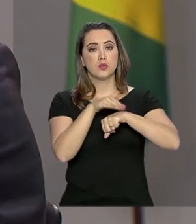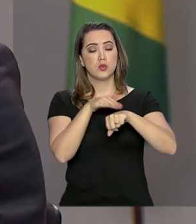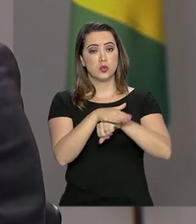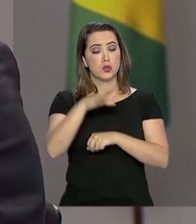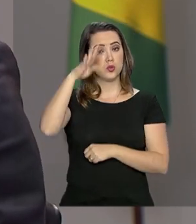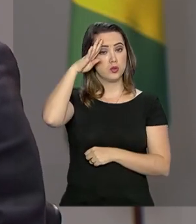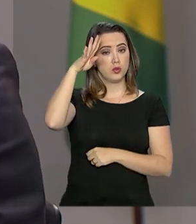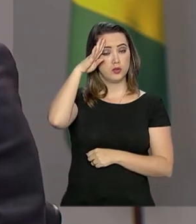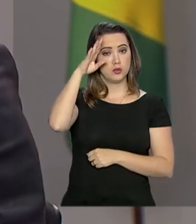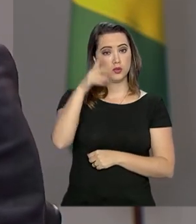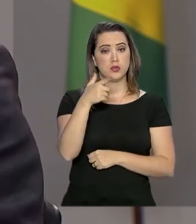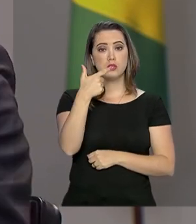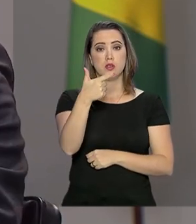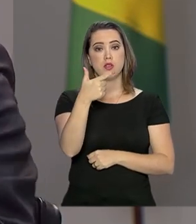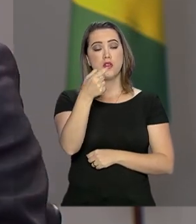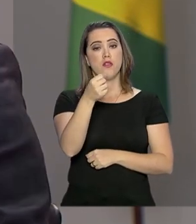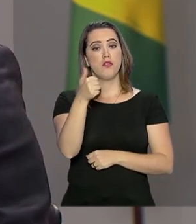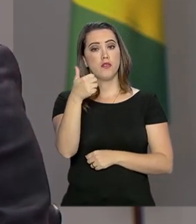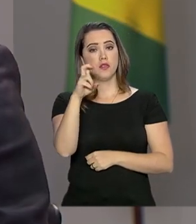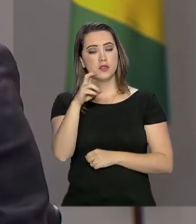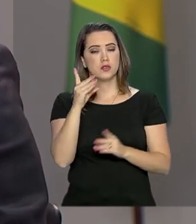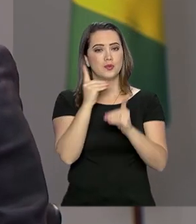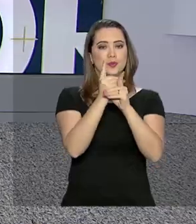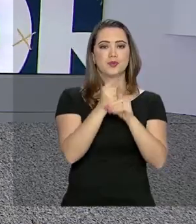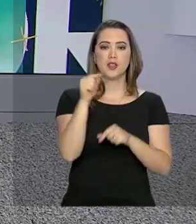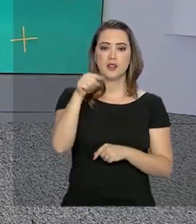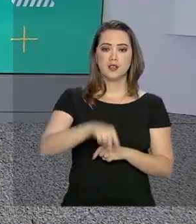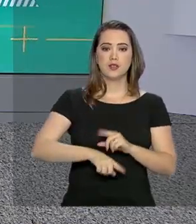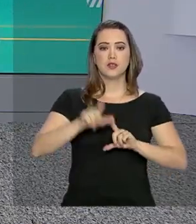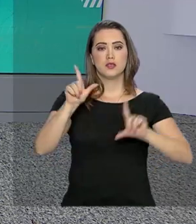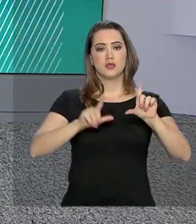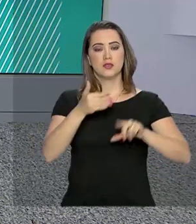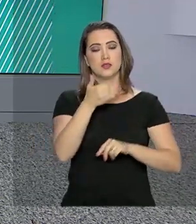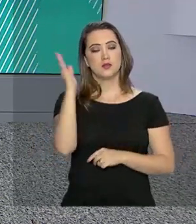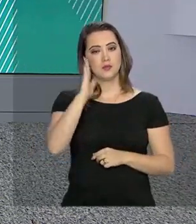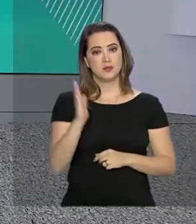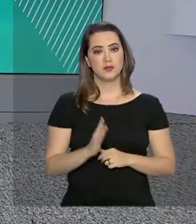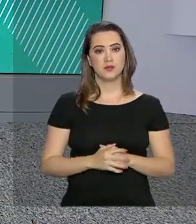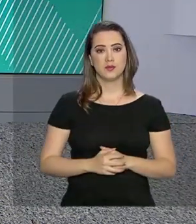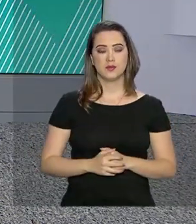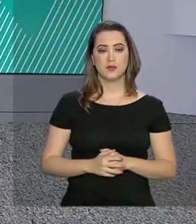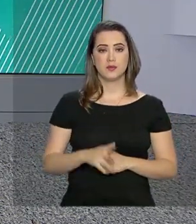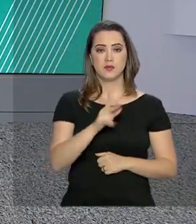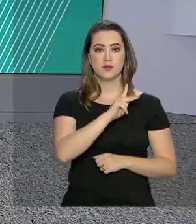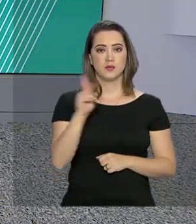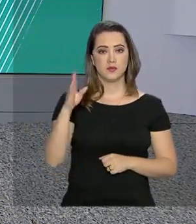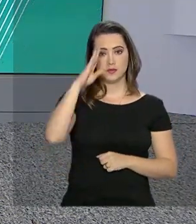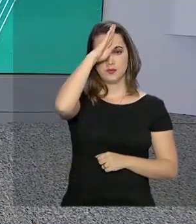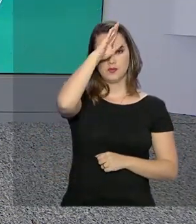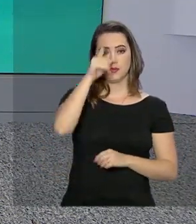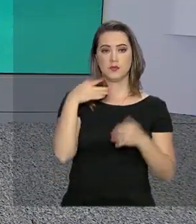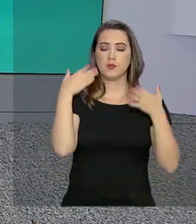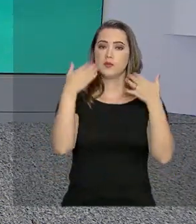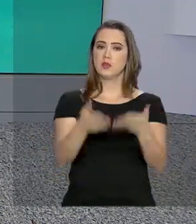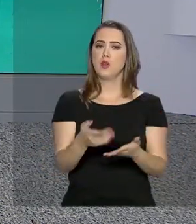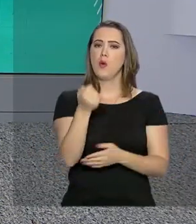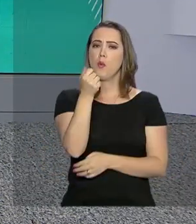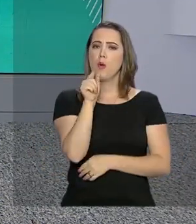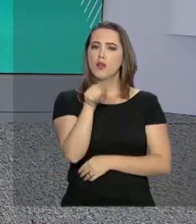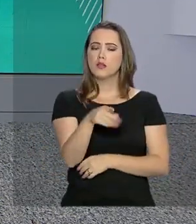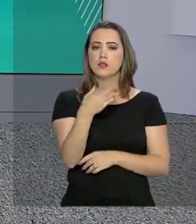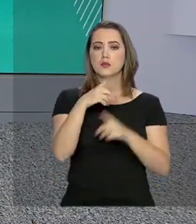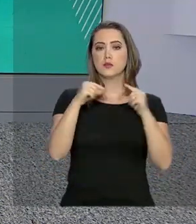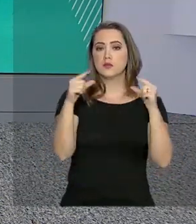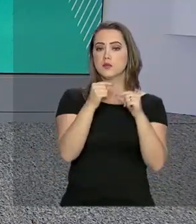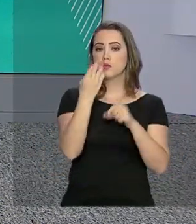quarta-feira, 20h15, a gente se encontra aqui na TV Brasil. O presidente Jair Bolsonaro participa daqui a